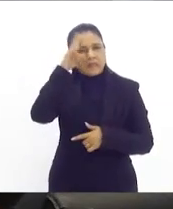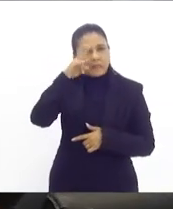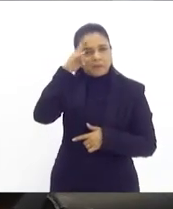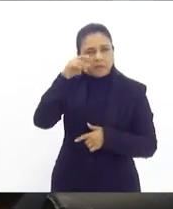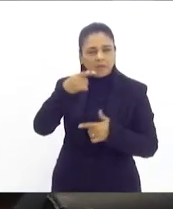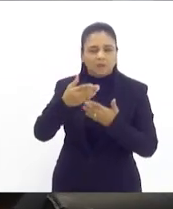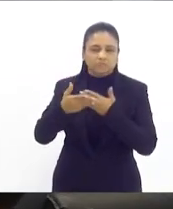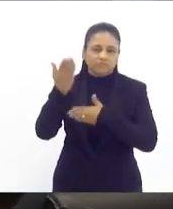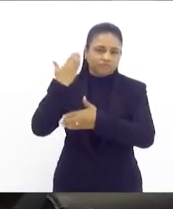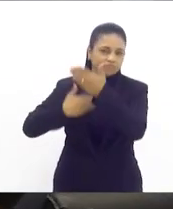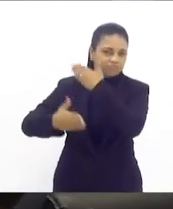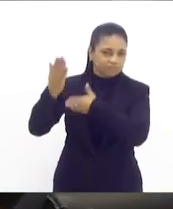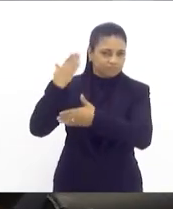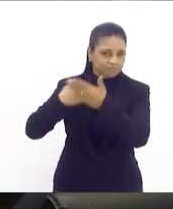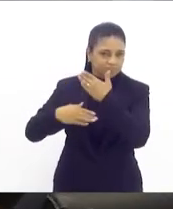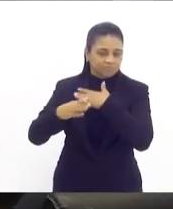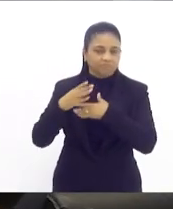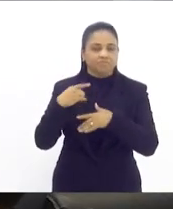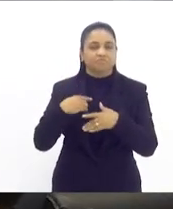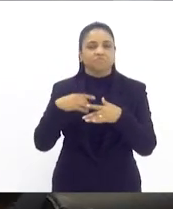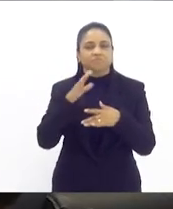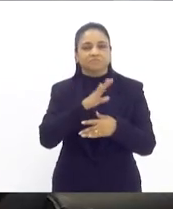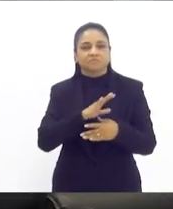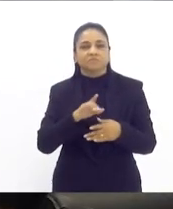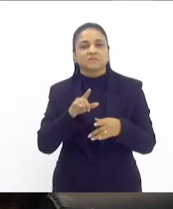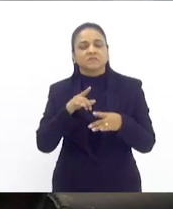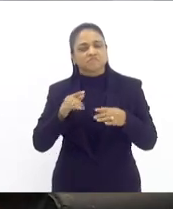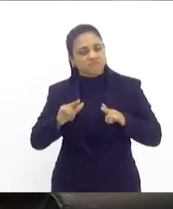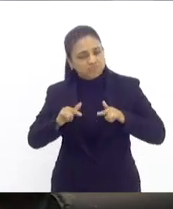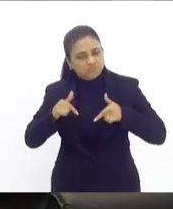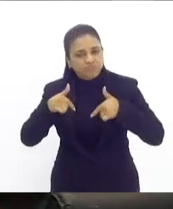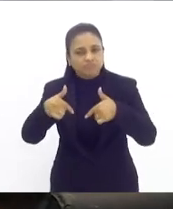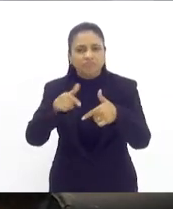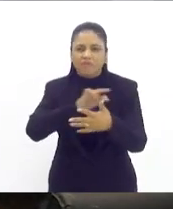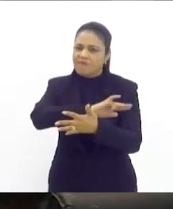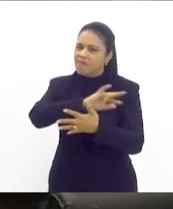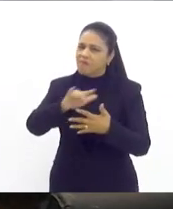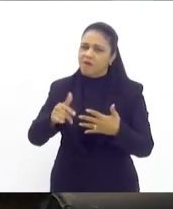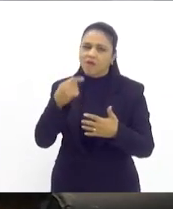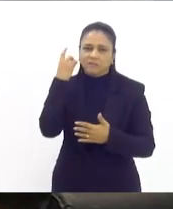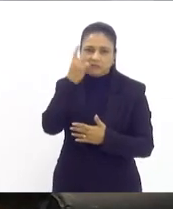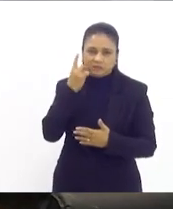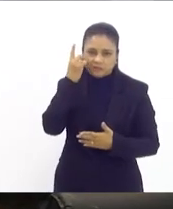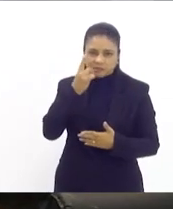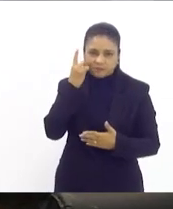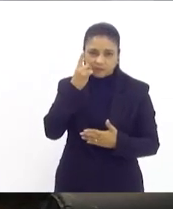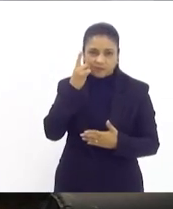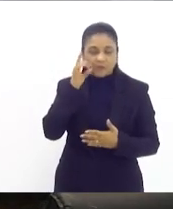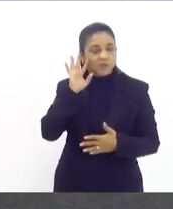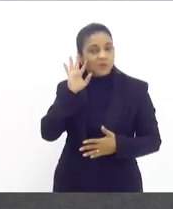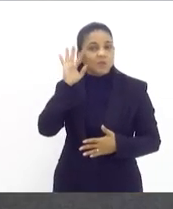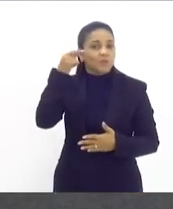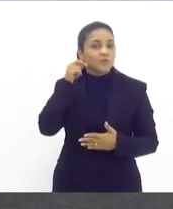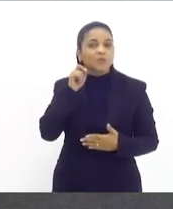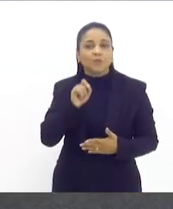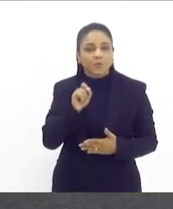passada, quando, por uma iniciativa de vários deputados, se resolveu